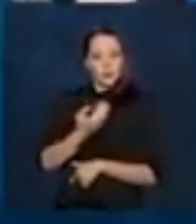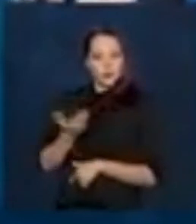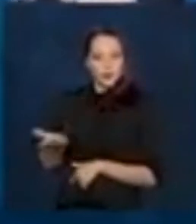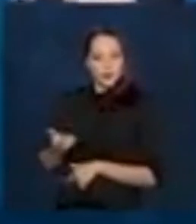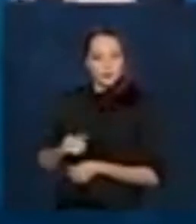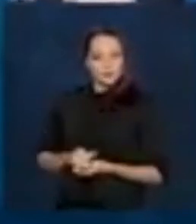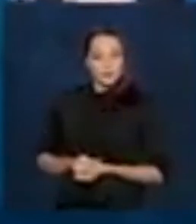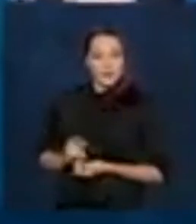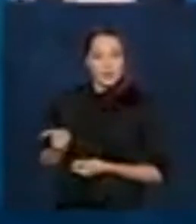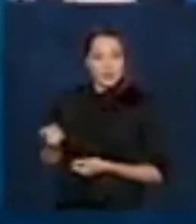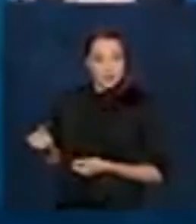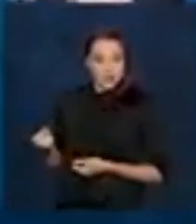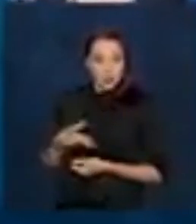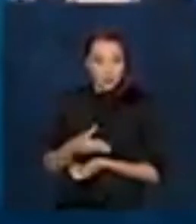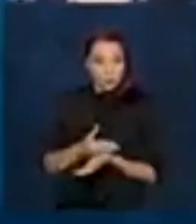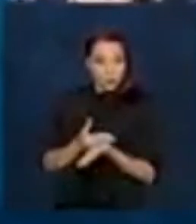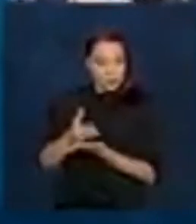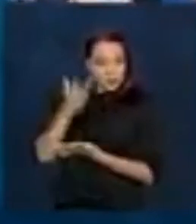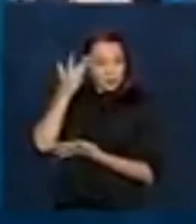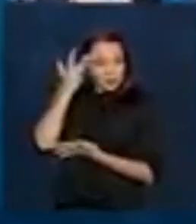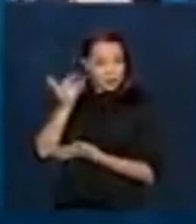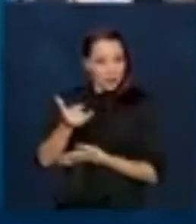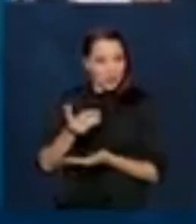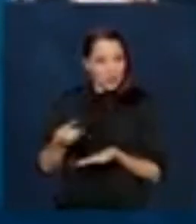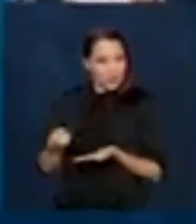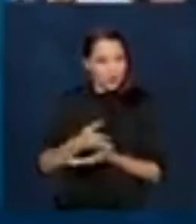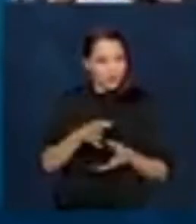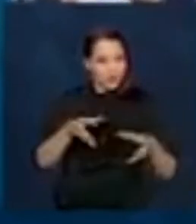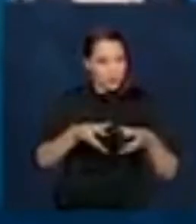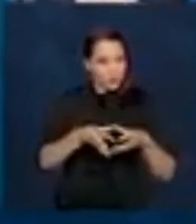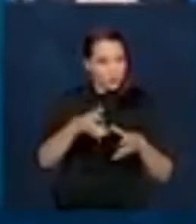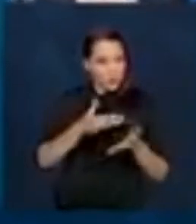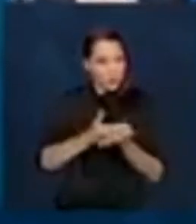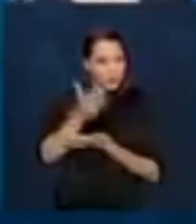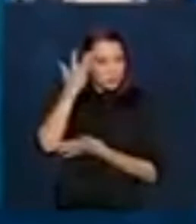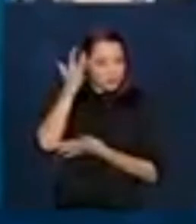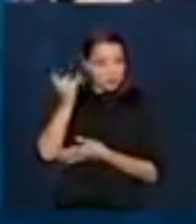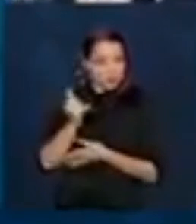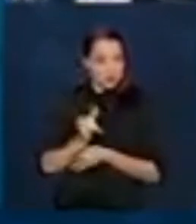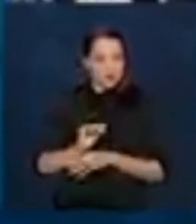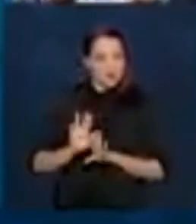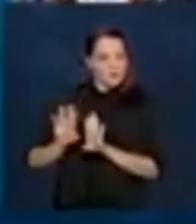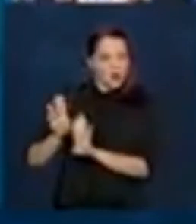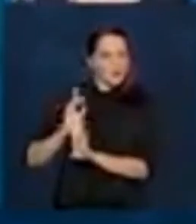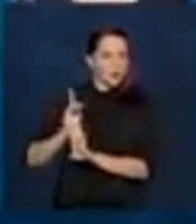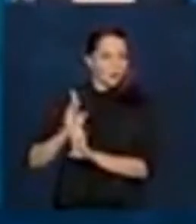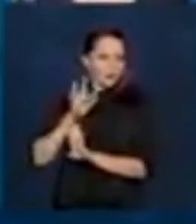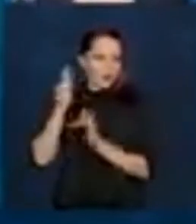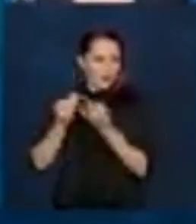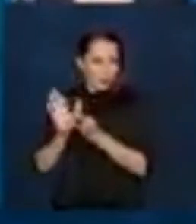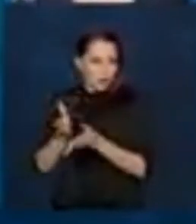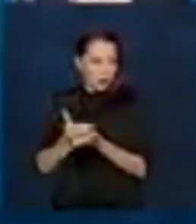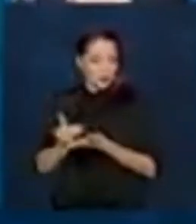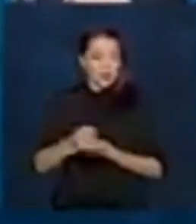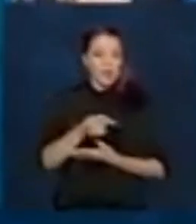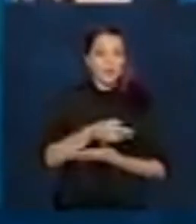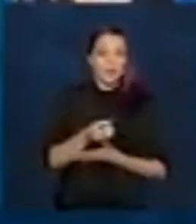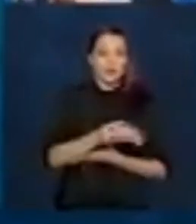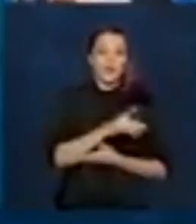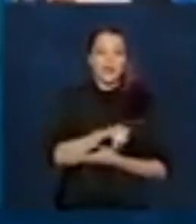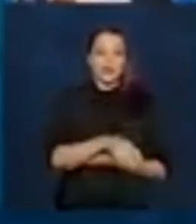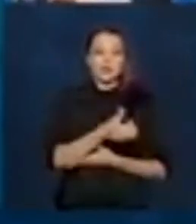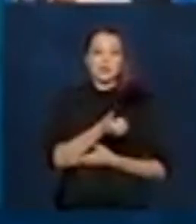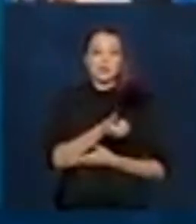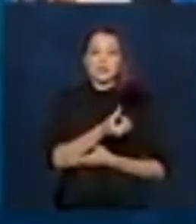novo ciclo que começa amanhã, fora o Bolsa Família, que já começou, mas nesse novo ciclo, são